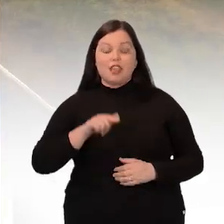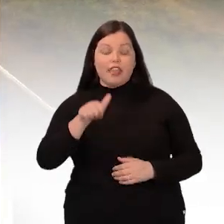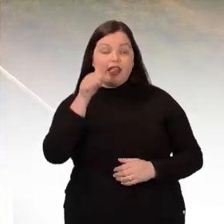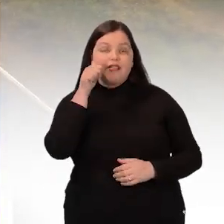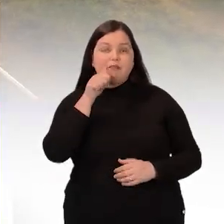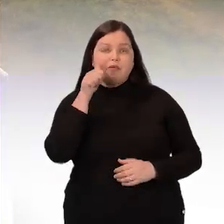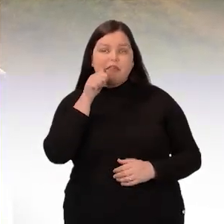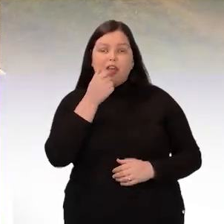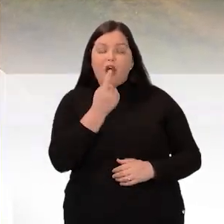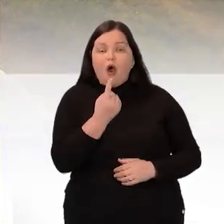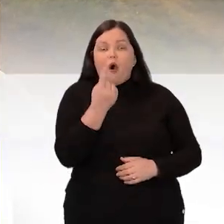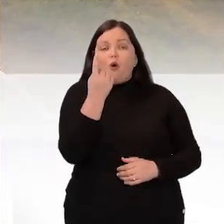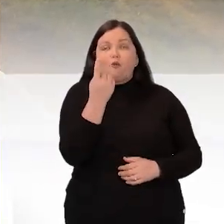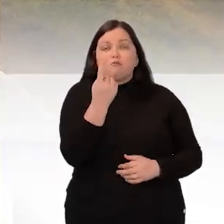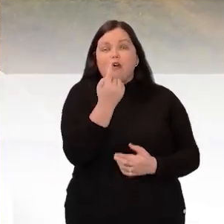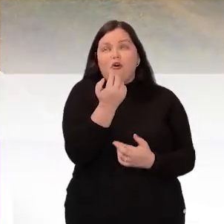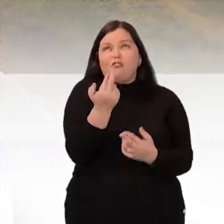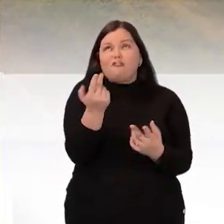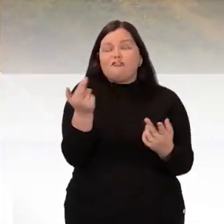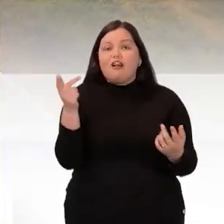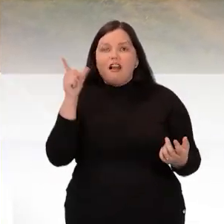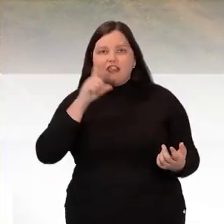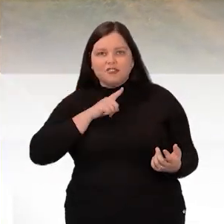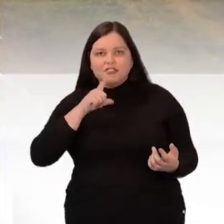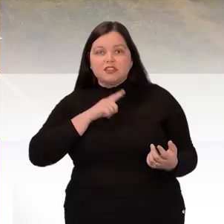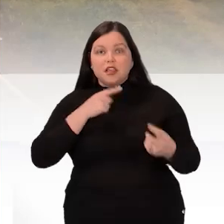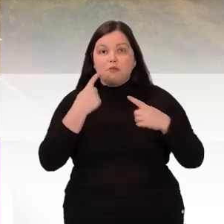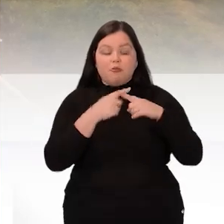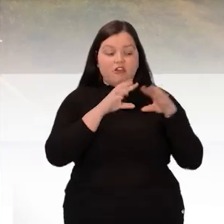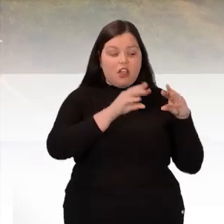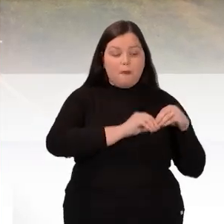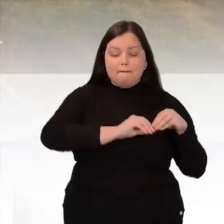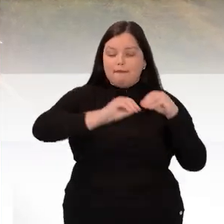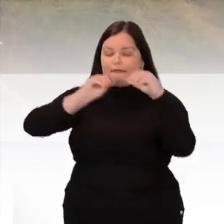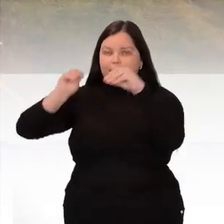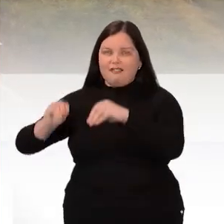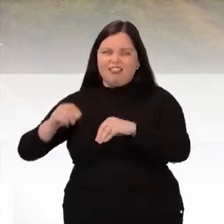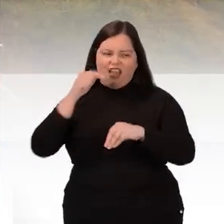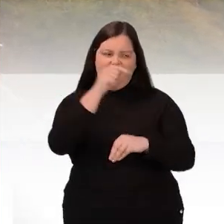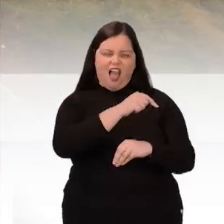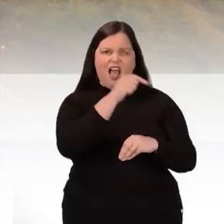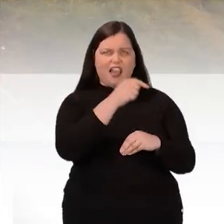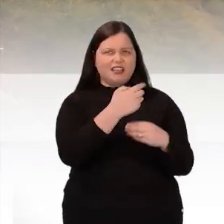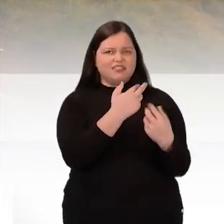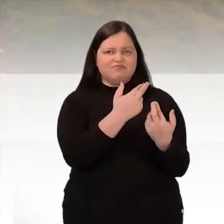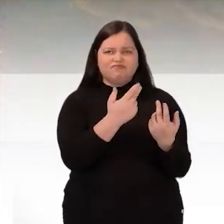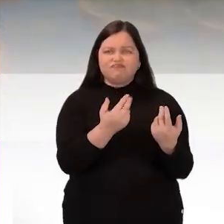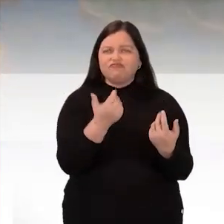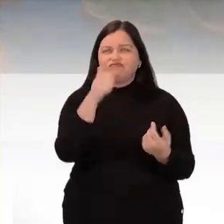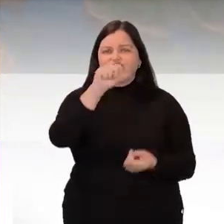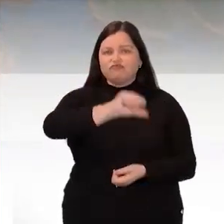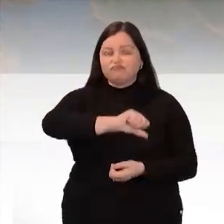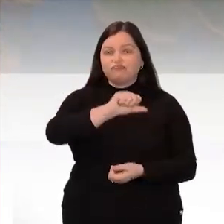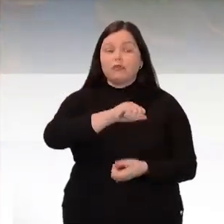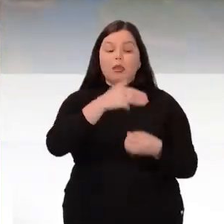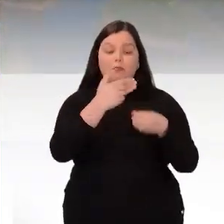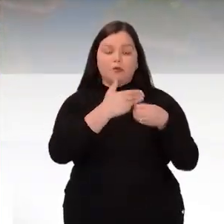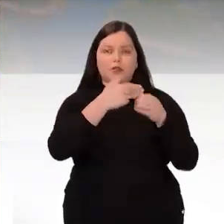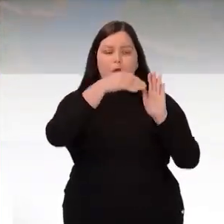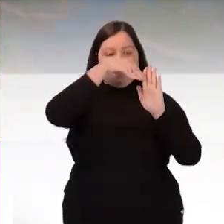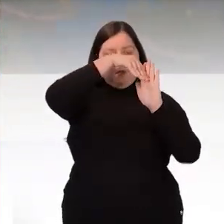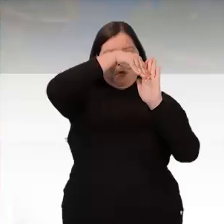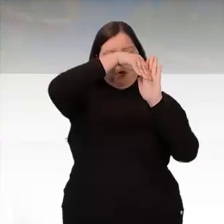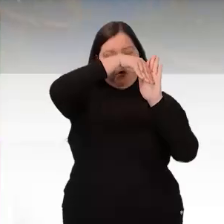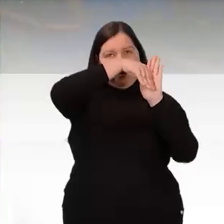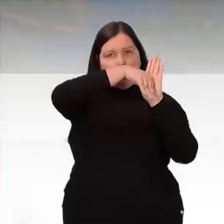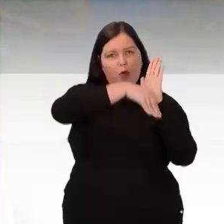Antonielli é uma entre tantos estudantes de livramento que deixam a cidade por causa da qualidade do ensino. Hoje, o município ocupa